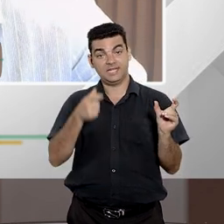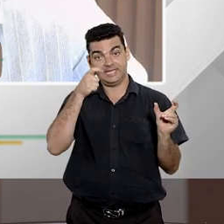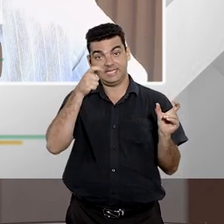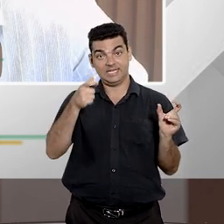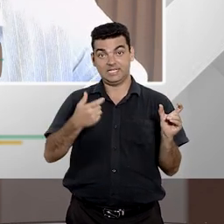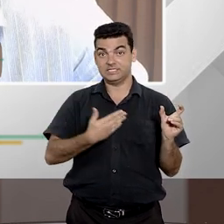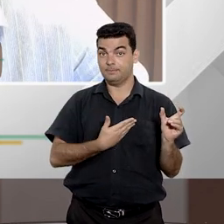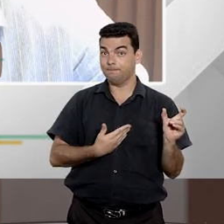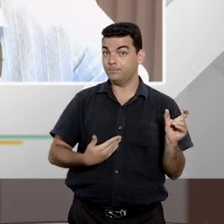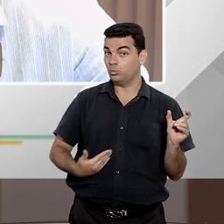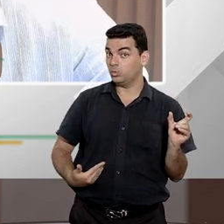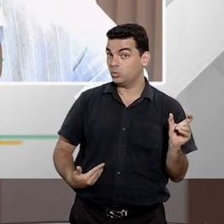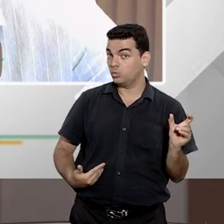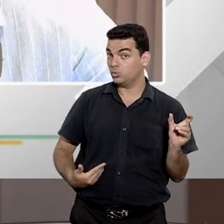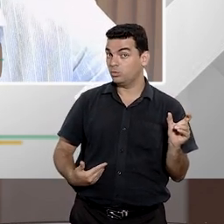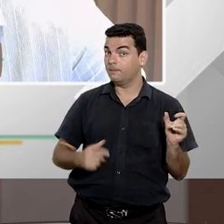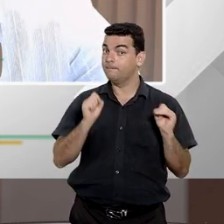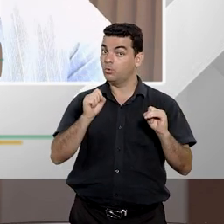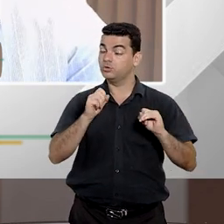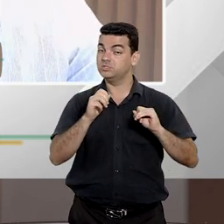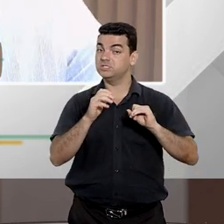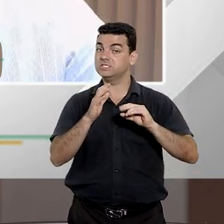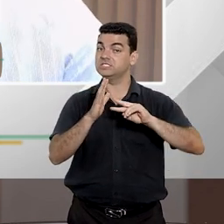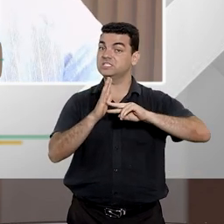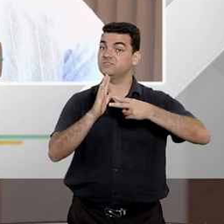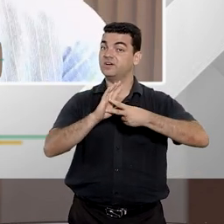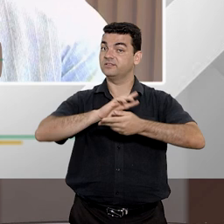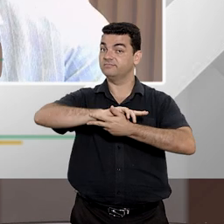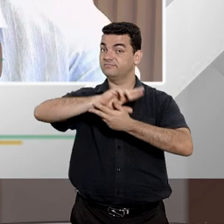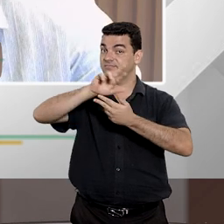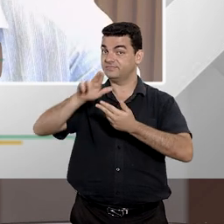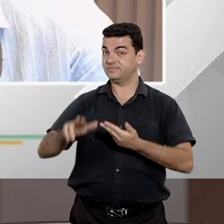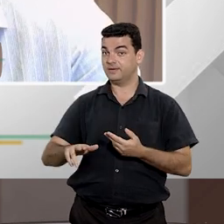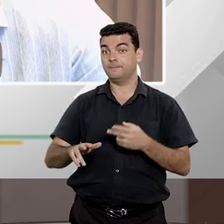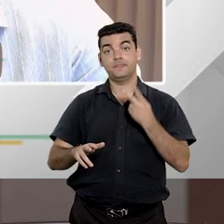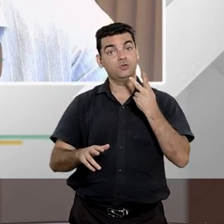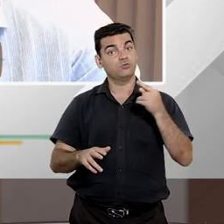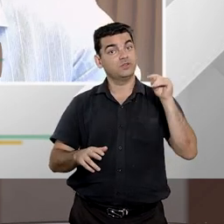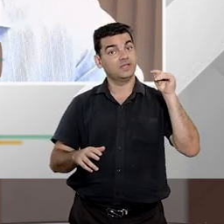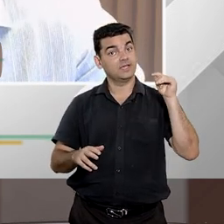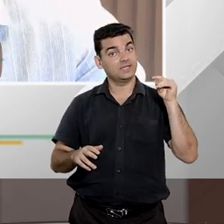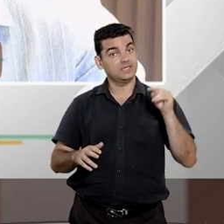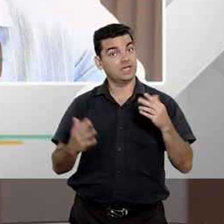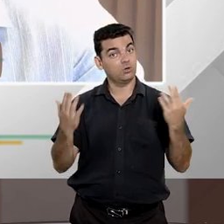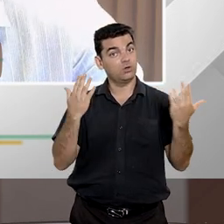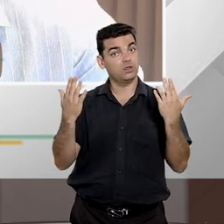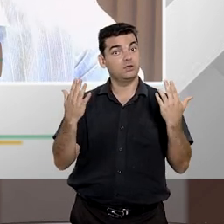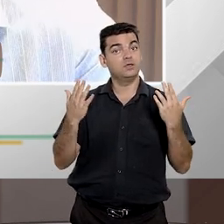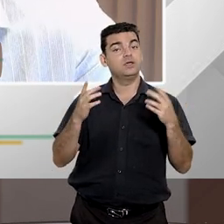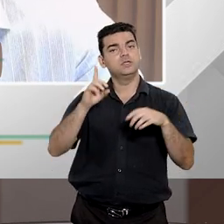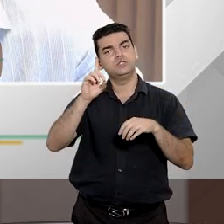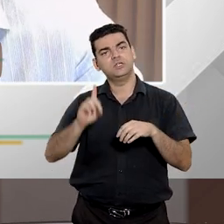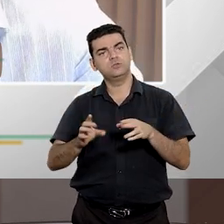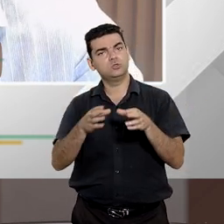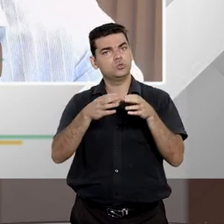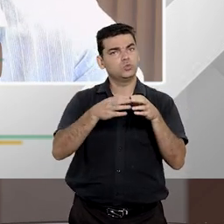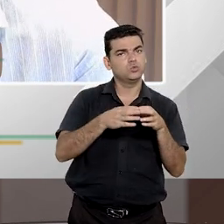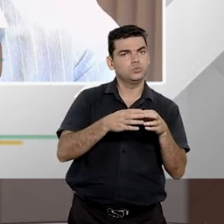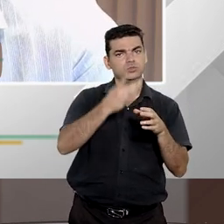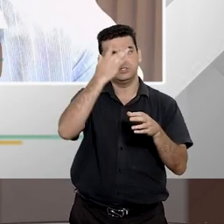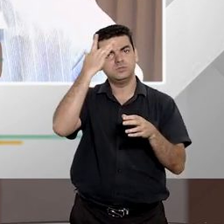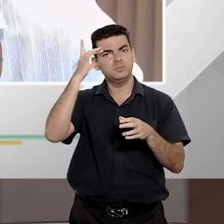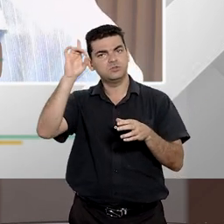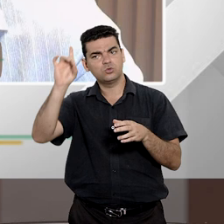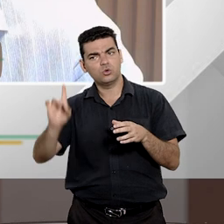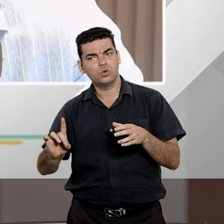público pode ter diversos significados. Aqui a gente está trabalhando muito com a noção de direito coletivo, de direito difuso,